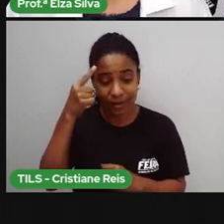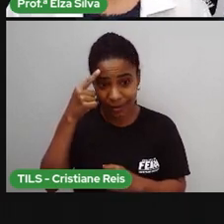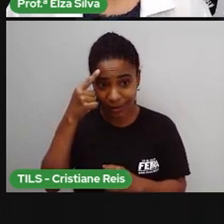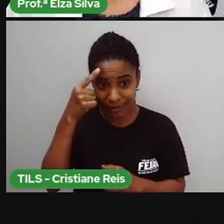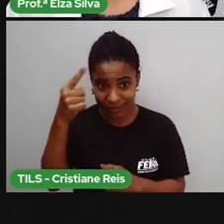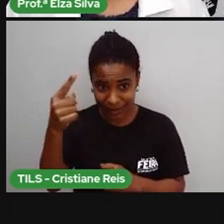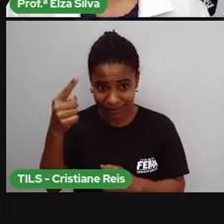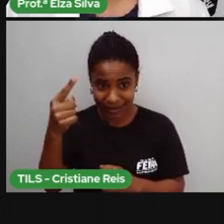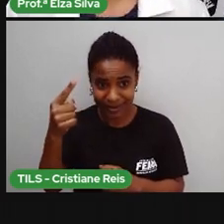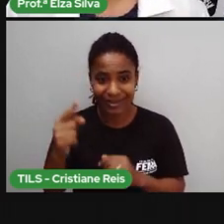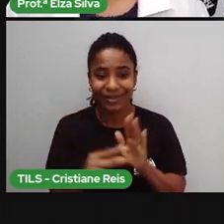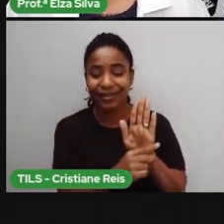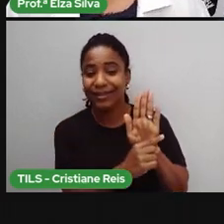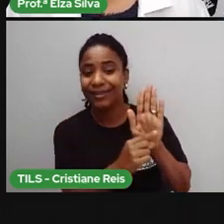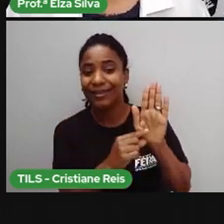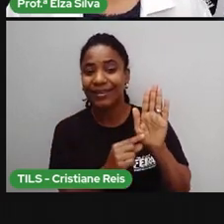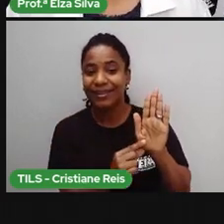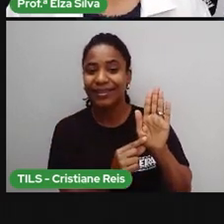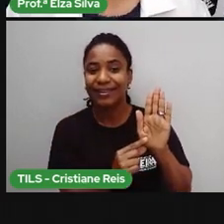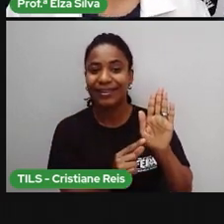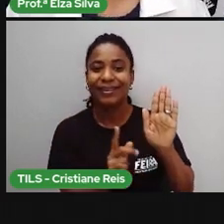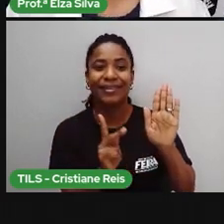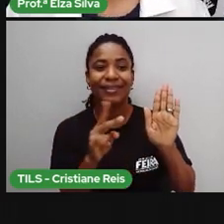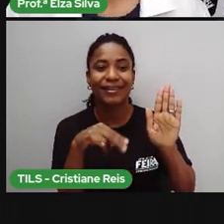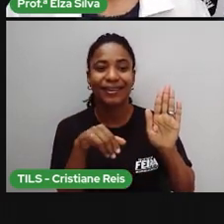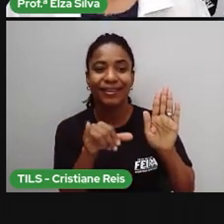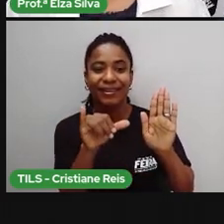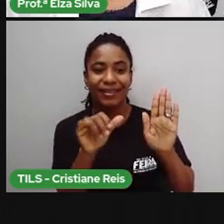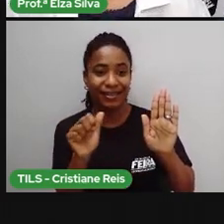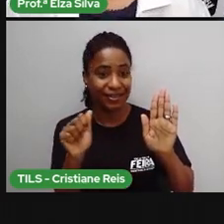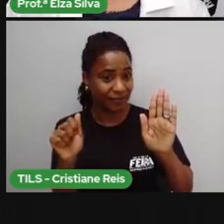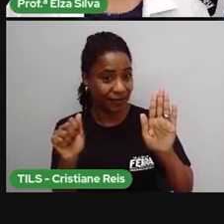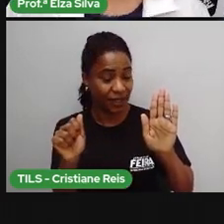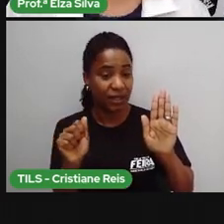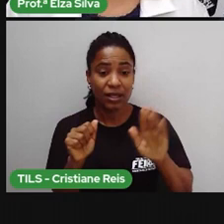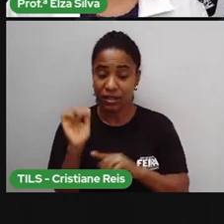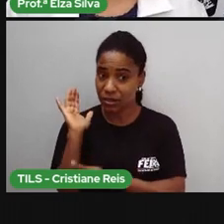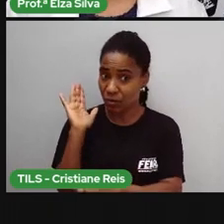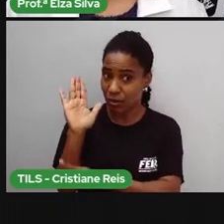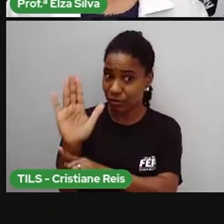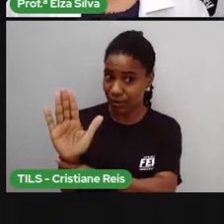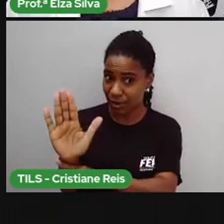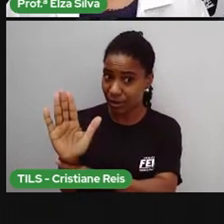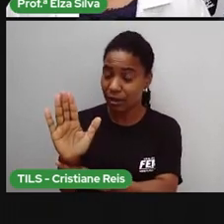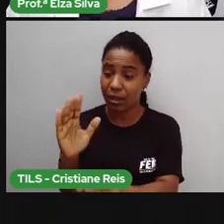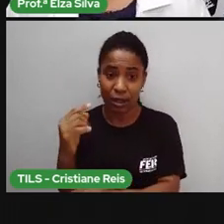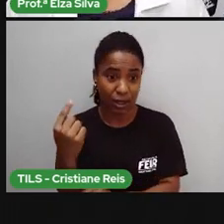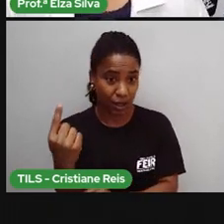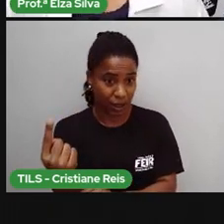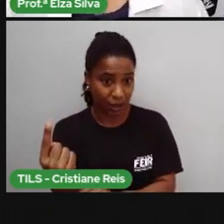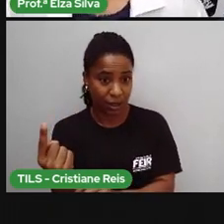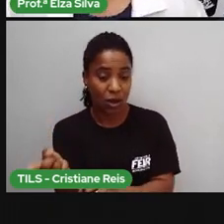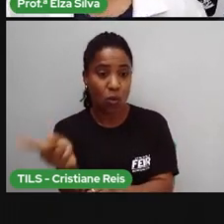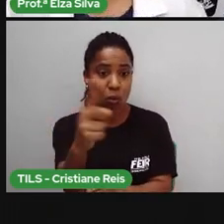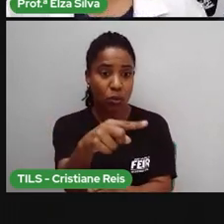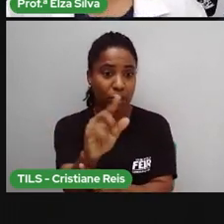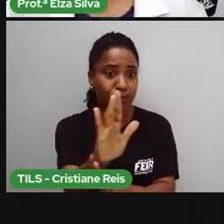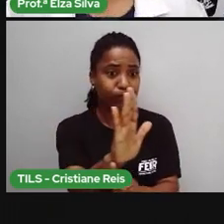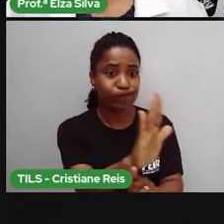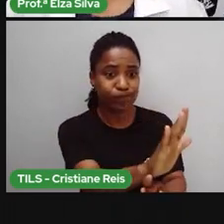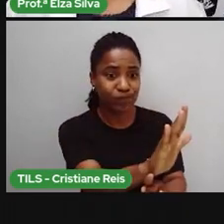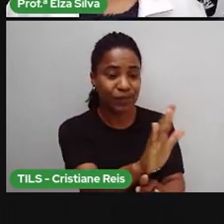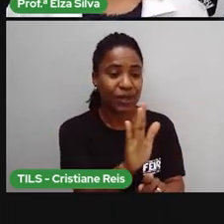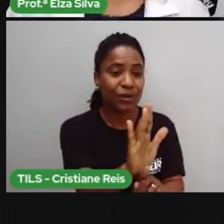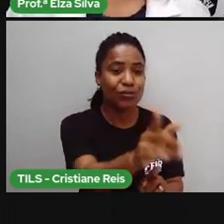sobre o que ela nos diz, sobre o que ela nos ensina. Se eu ajudo uma pessoa e aquela pessoa ajuda outra pessoa,